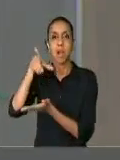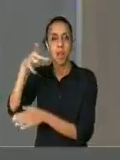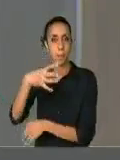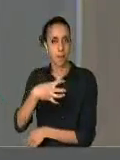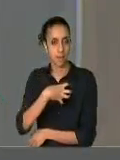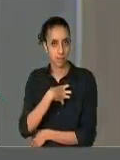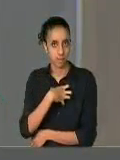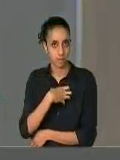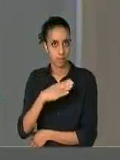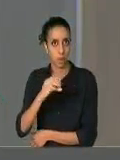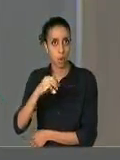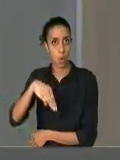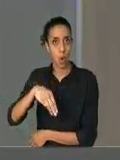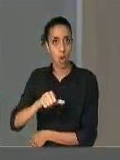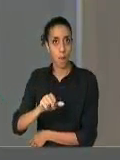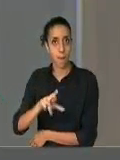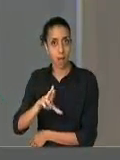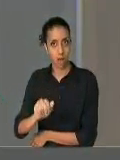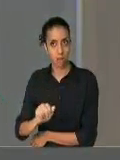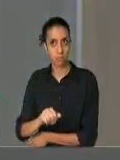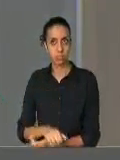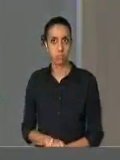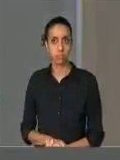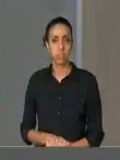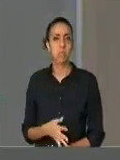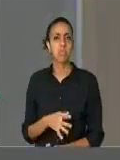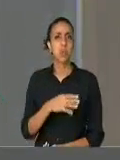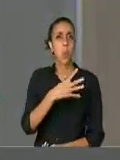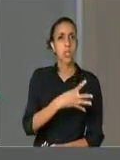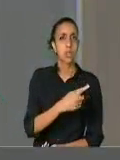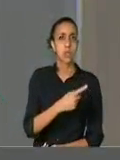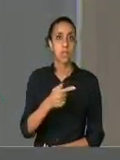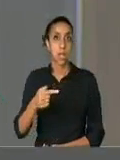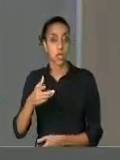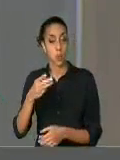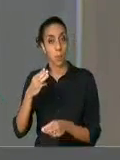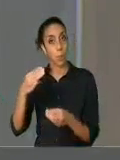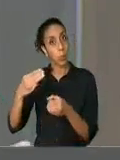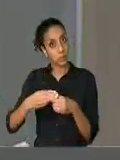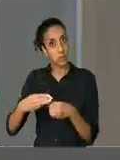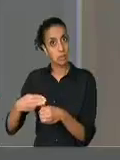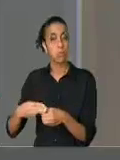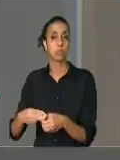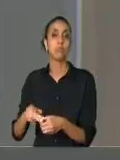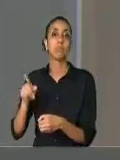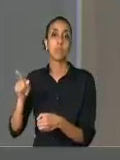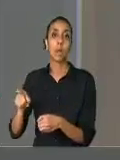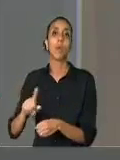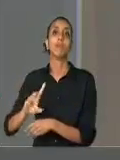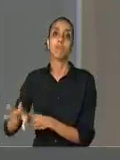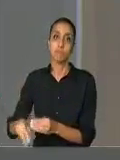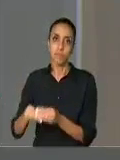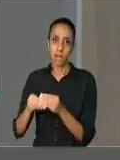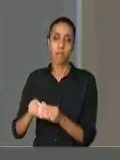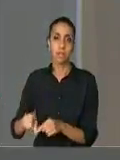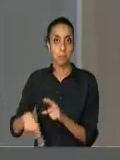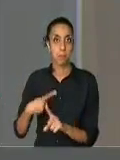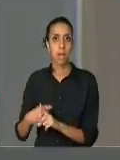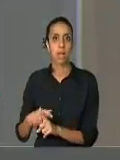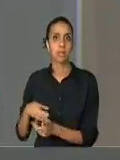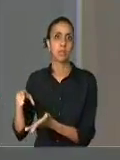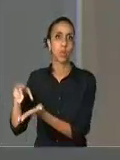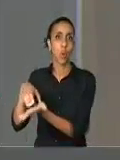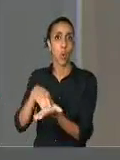417 municípios, então mais de 10% de comarcas seriam agregadas. Então nós